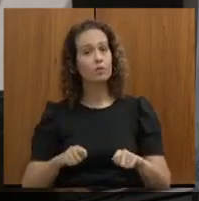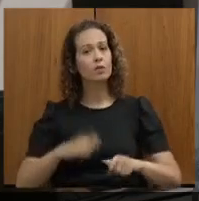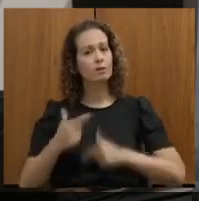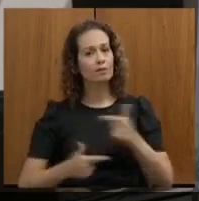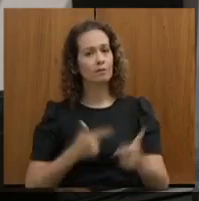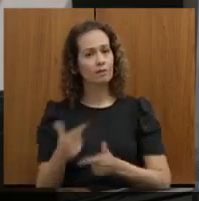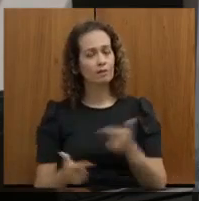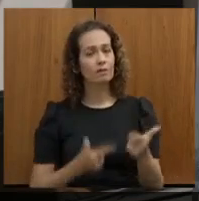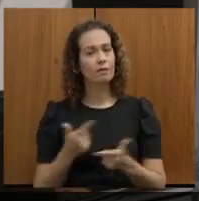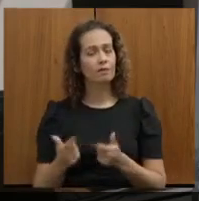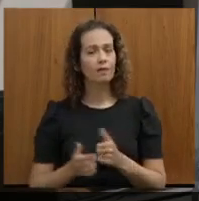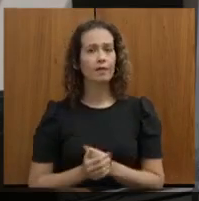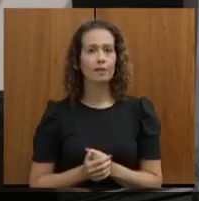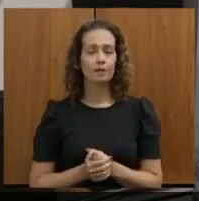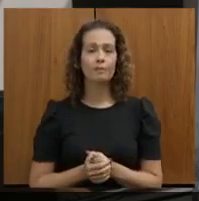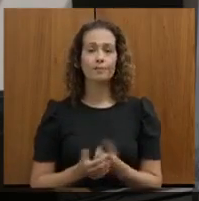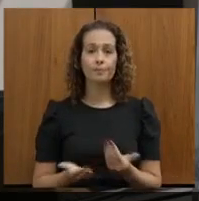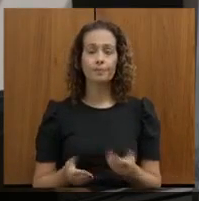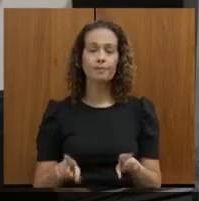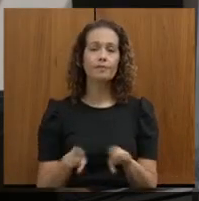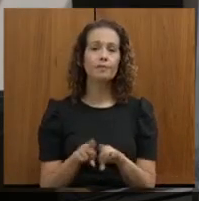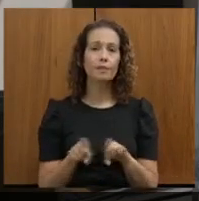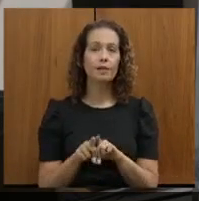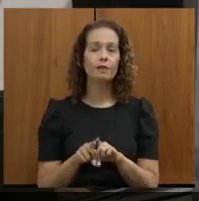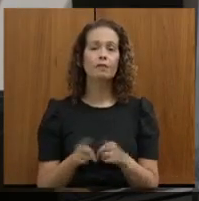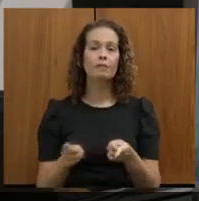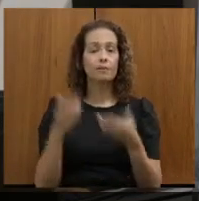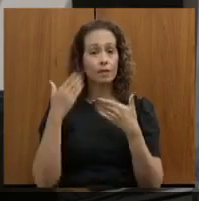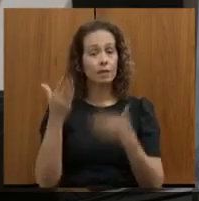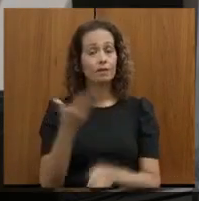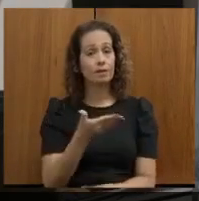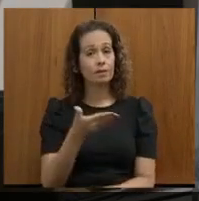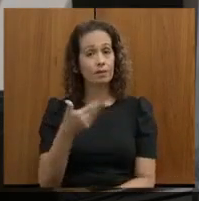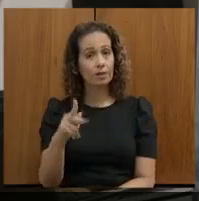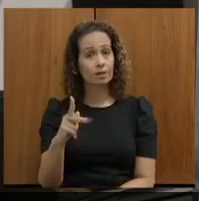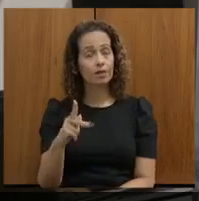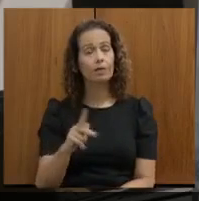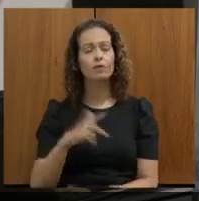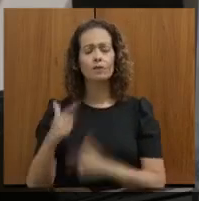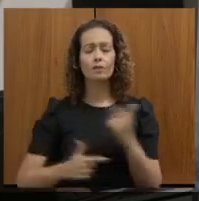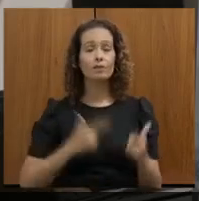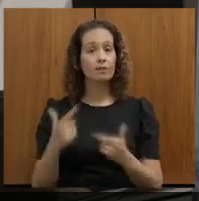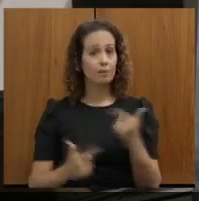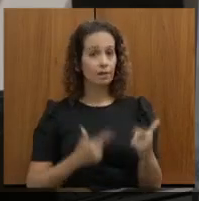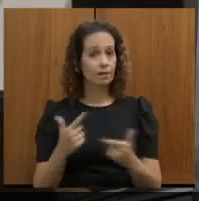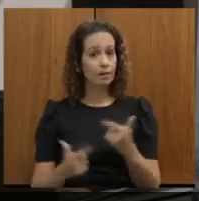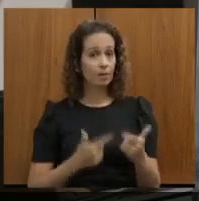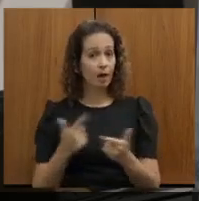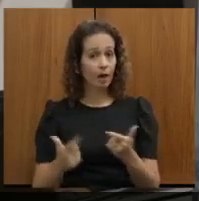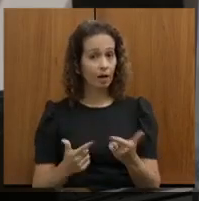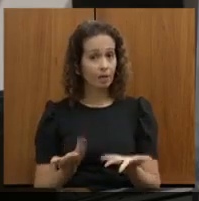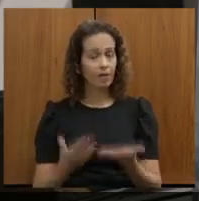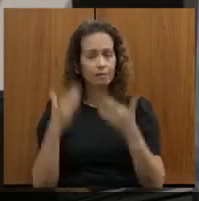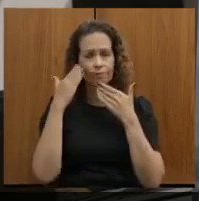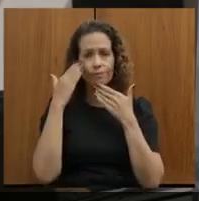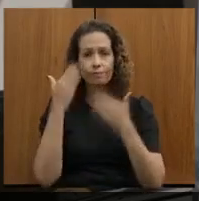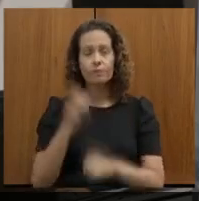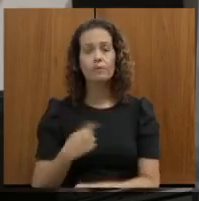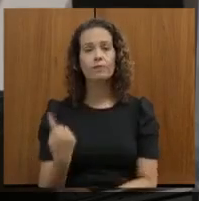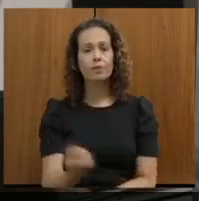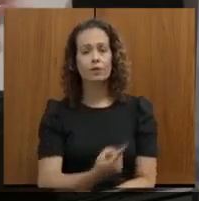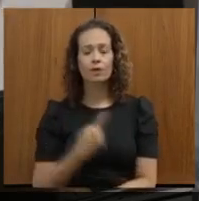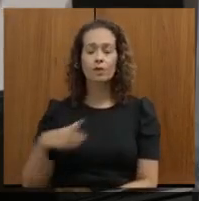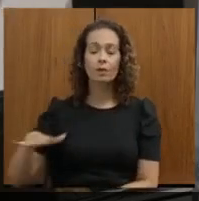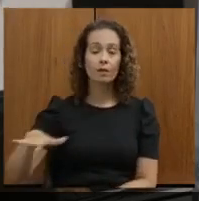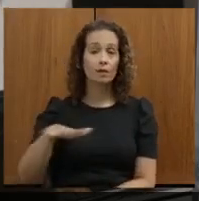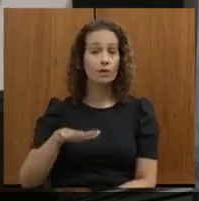E estou vendo, caríssimo secretário, graças ao seu trabalho, que vai ficar realmente com a gratidão da nossa região,